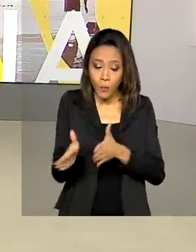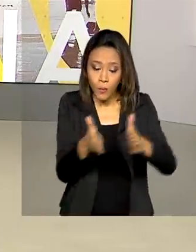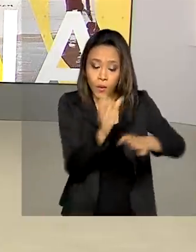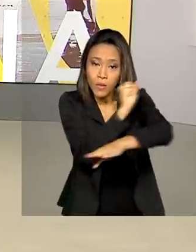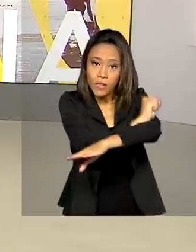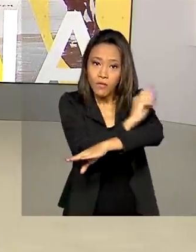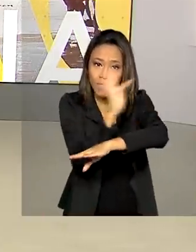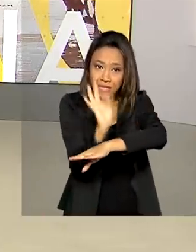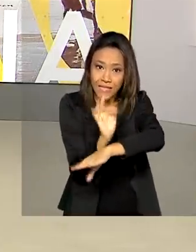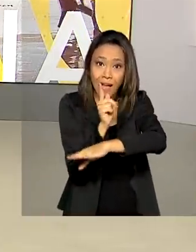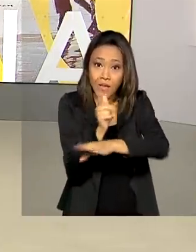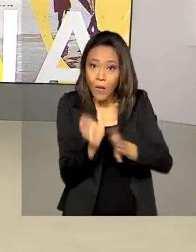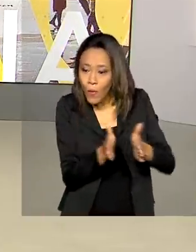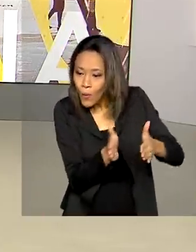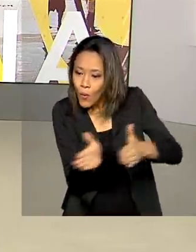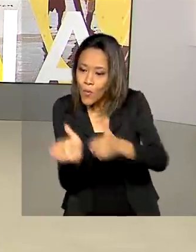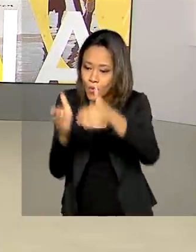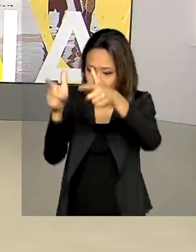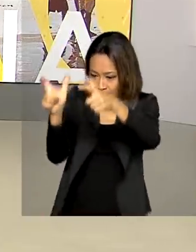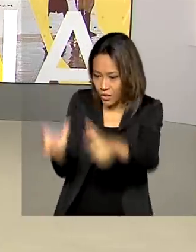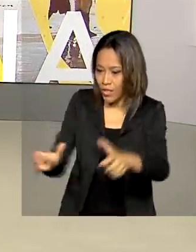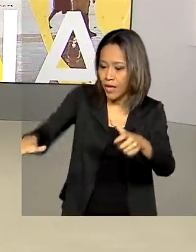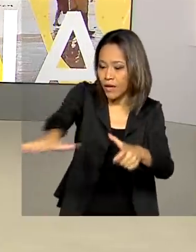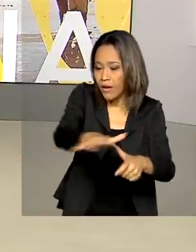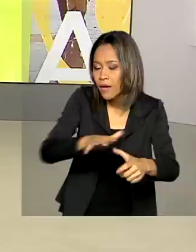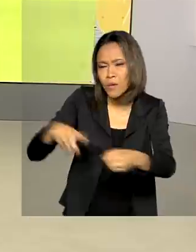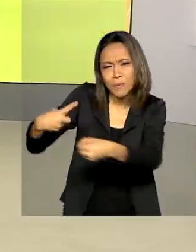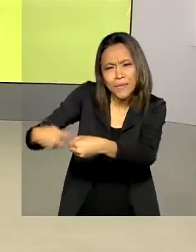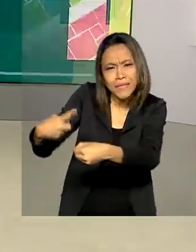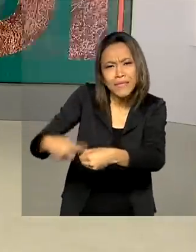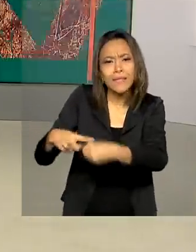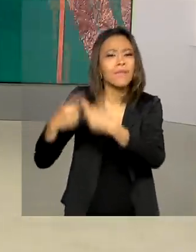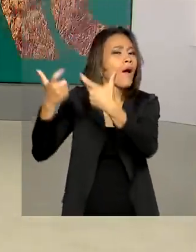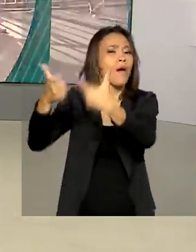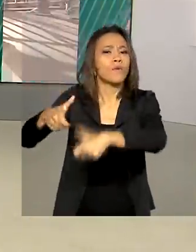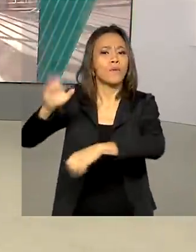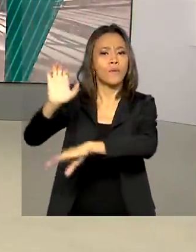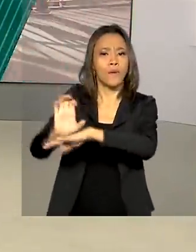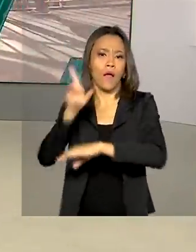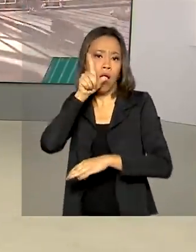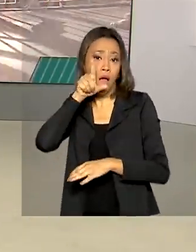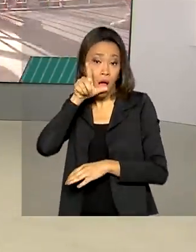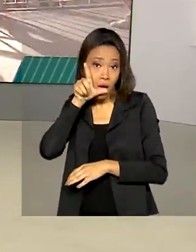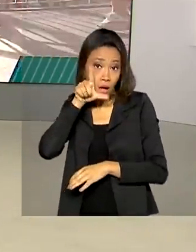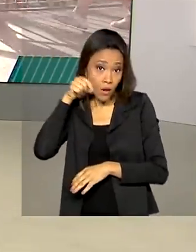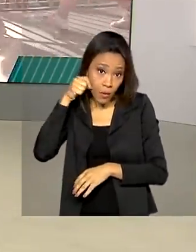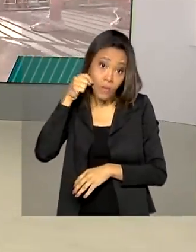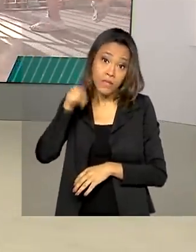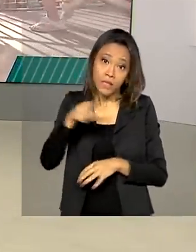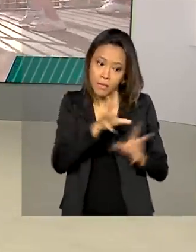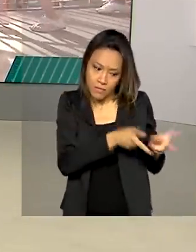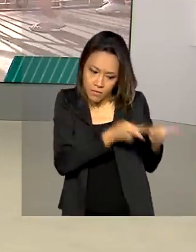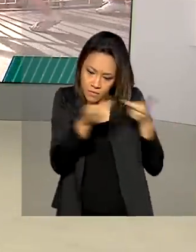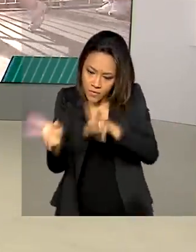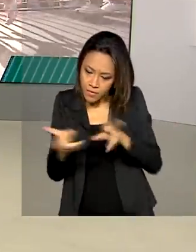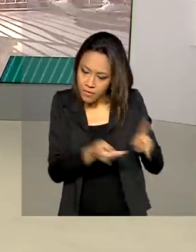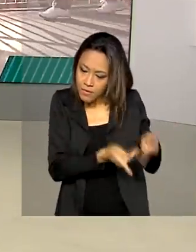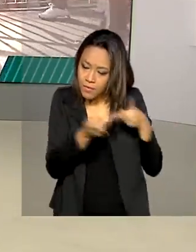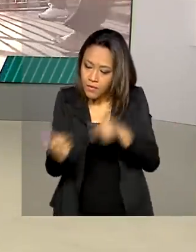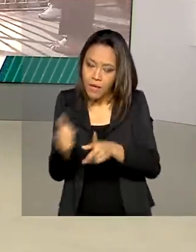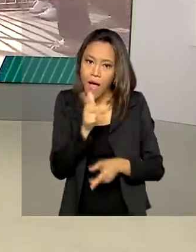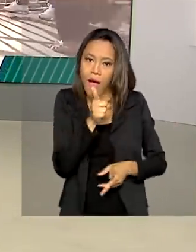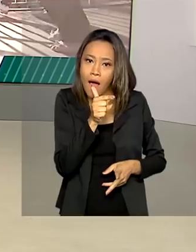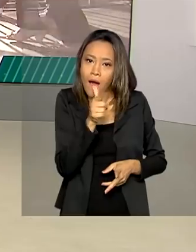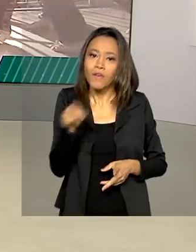agora a moradores de um pequeno distrito rural em Alagoas. O sistema de abastecimento que capta a água do Canal do Sertão Alagoano